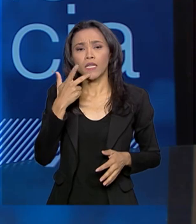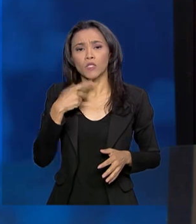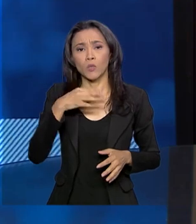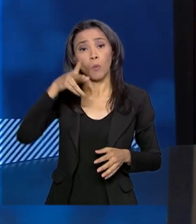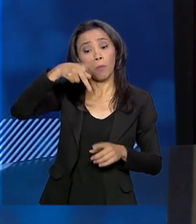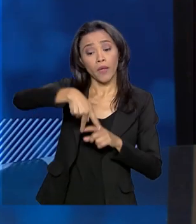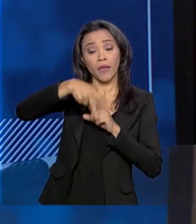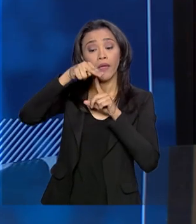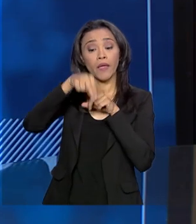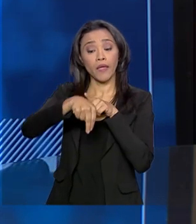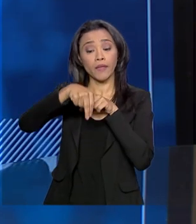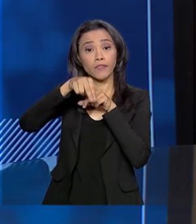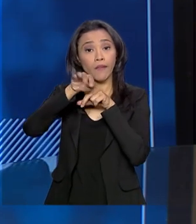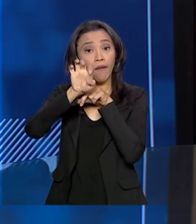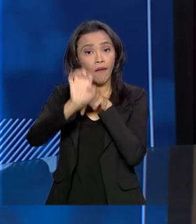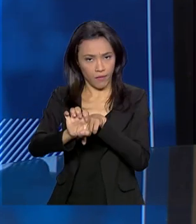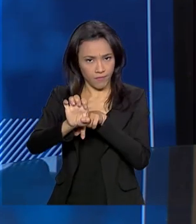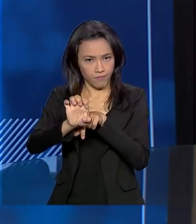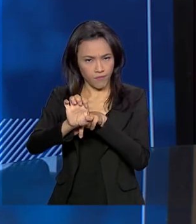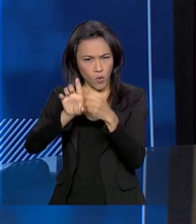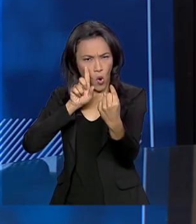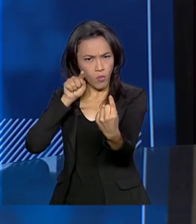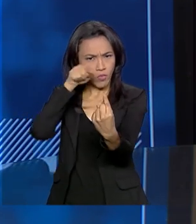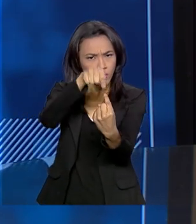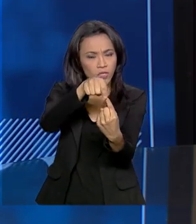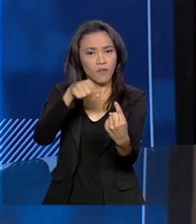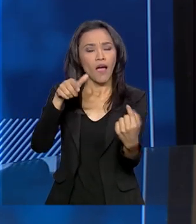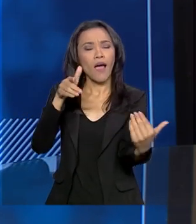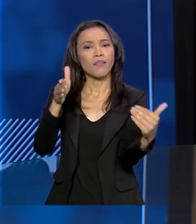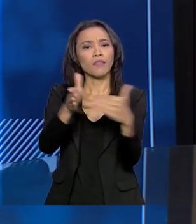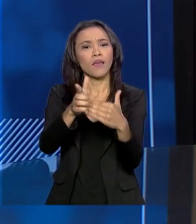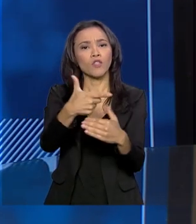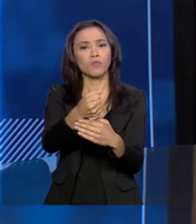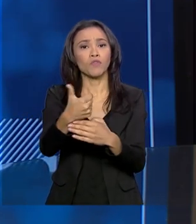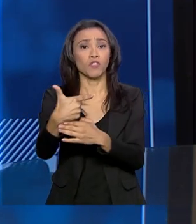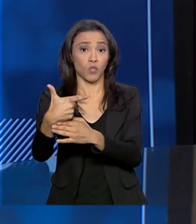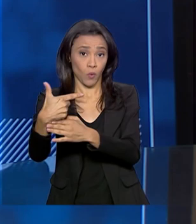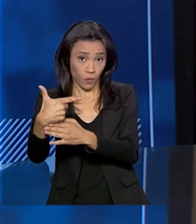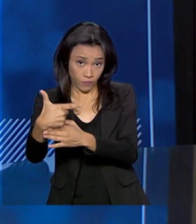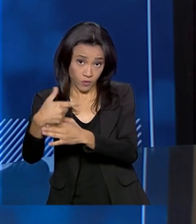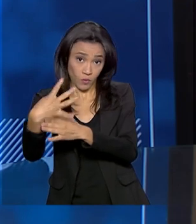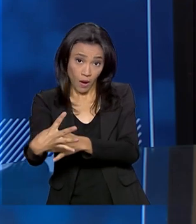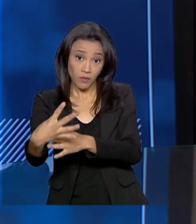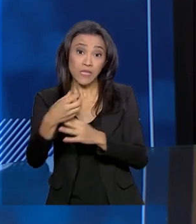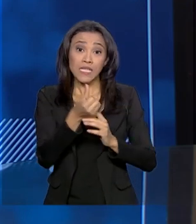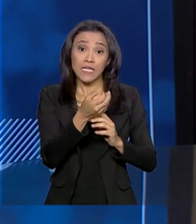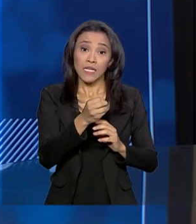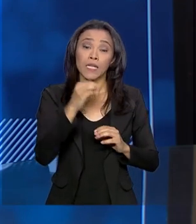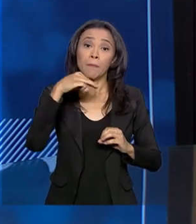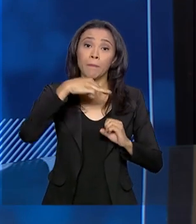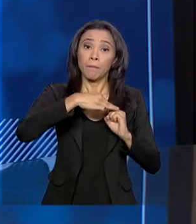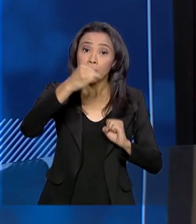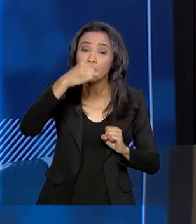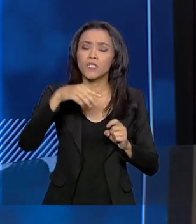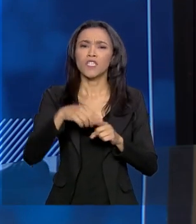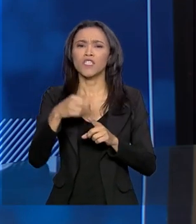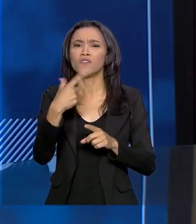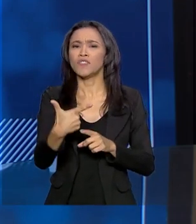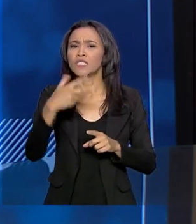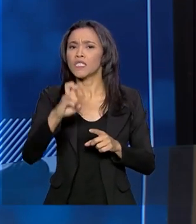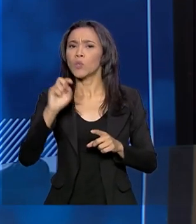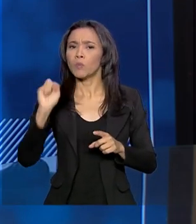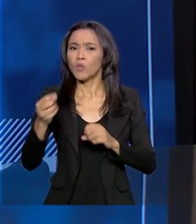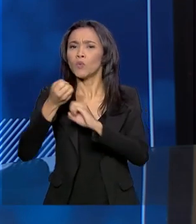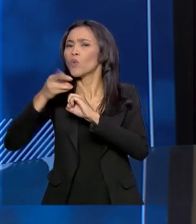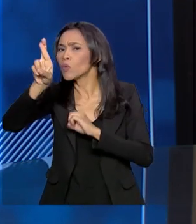Educação, a meta seria, até 2024, formar 60 mil mestres por ano e 25 mil doutores por ano.